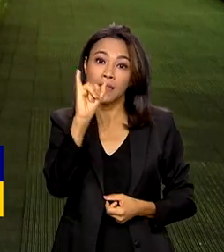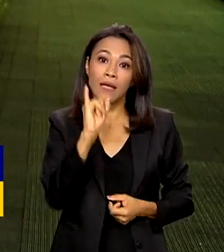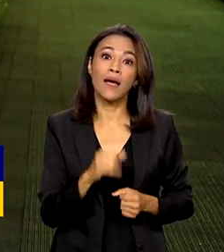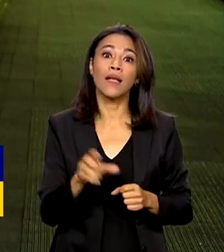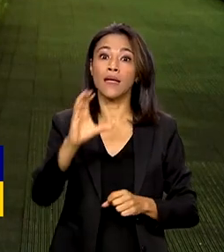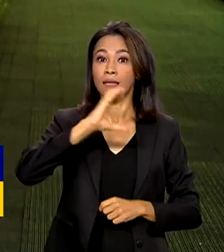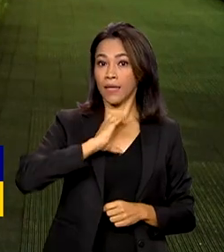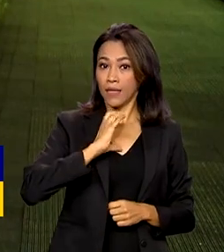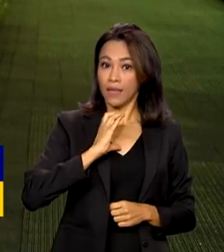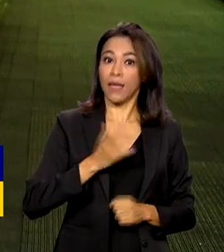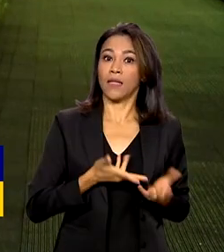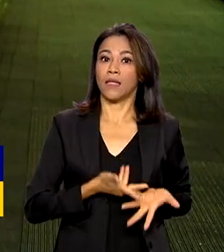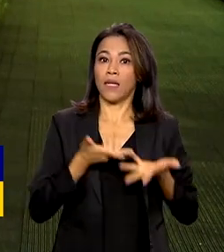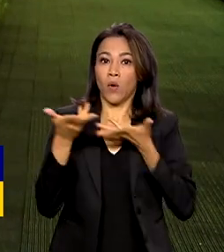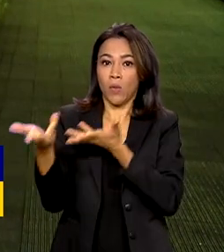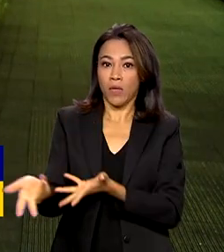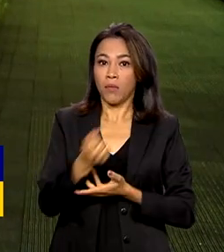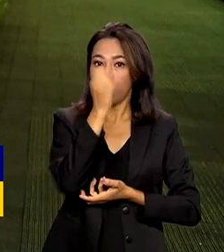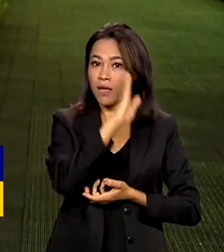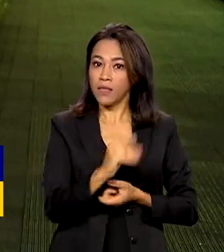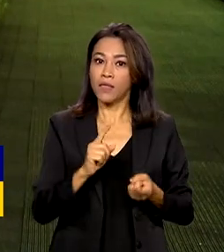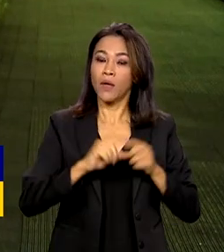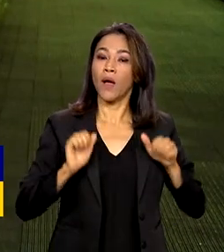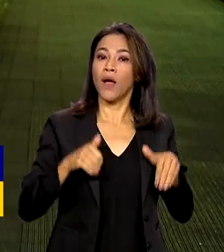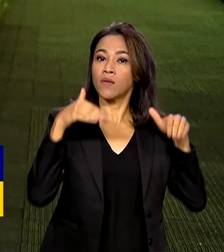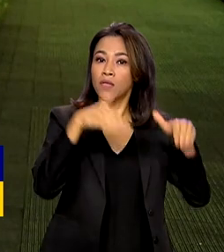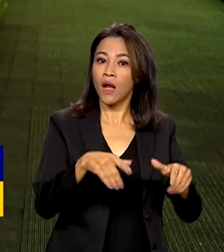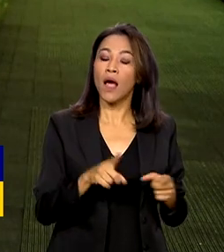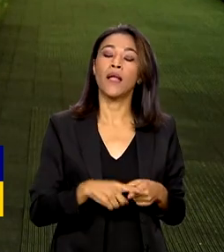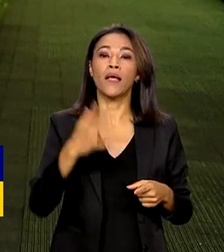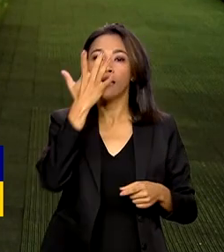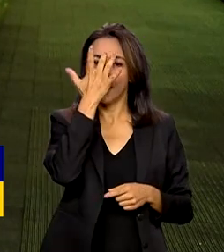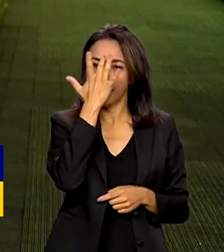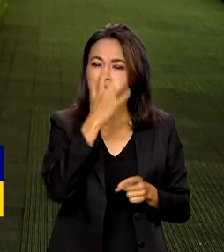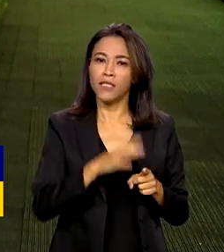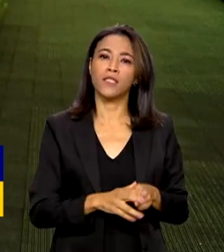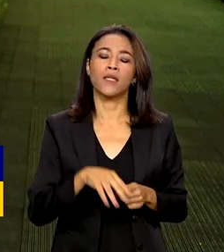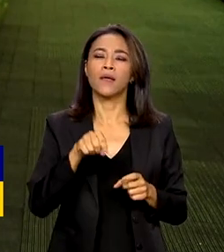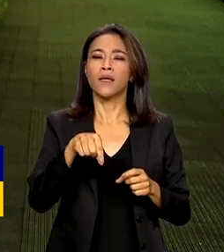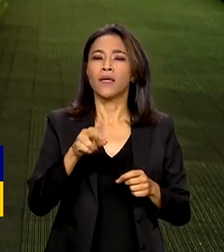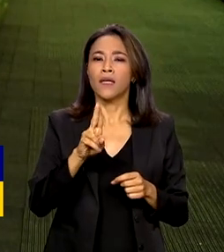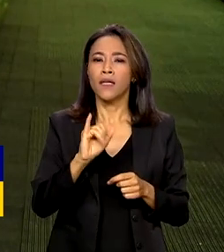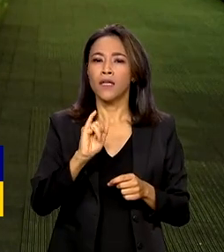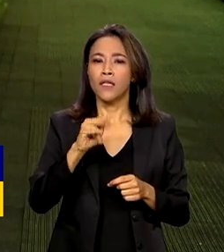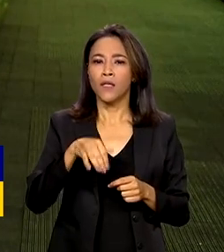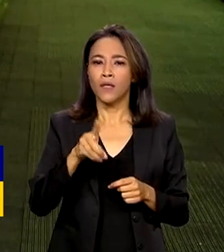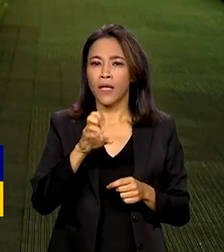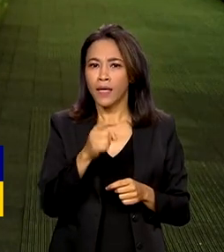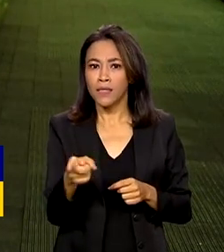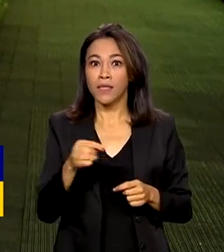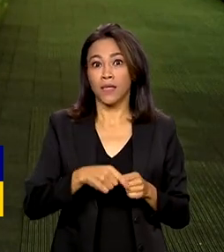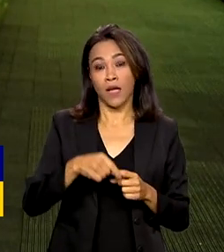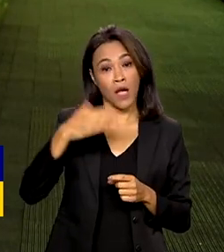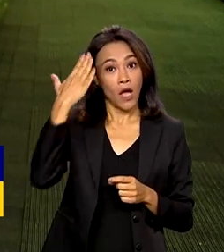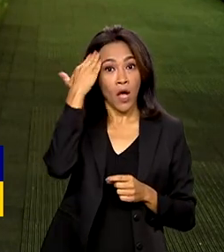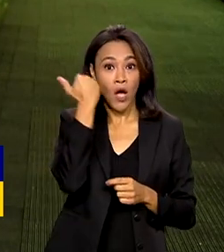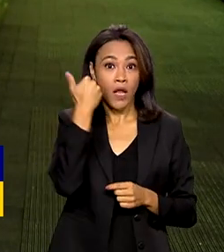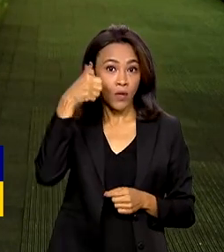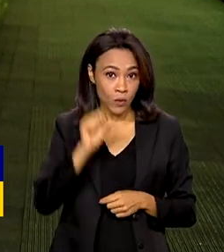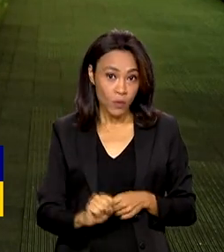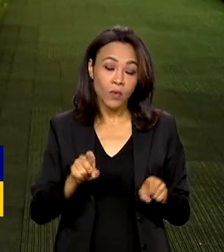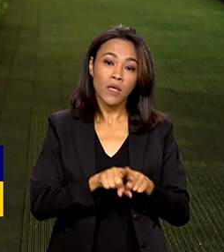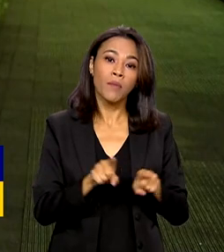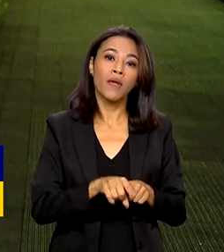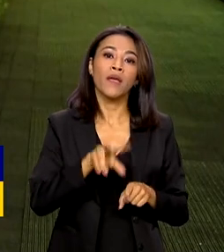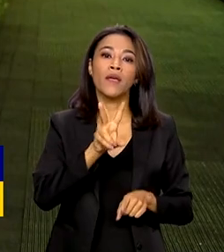esta edição Brasil, Austrália, Índia, Indonésia, Coreia do Sul e Vietnã. Esta será a sétima vez que o Brasil